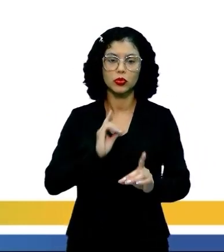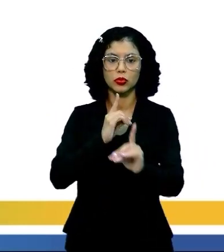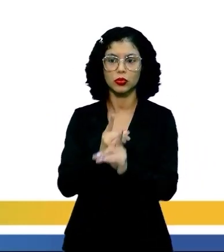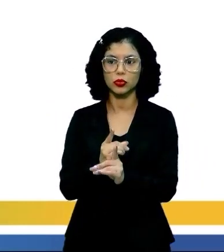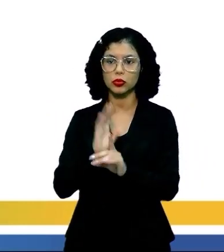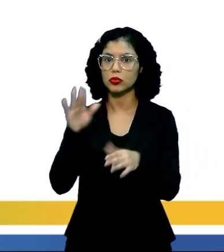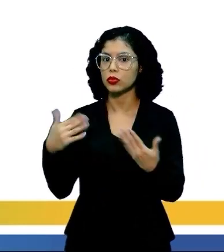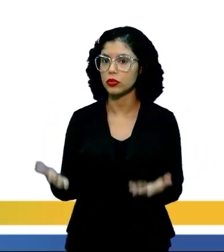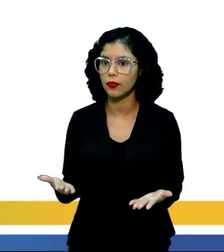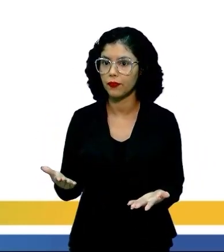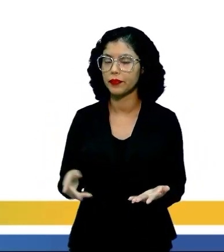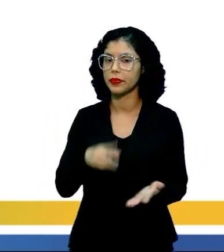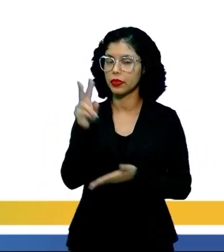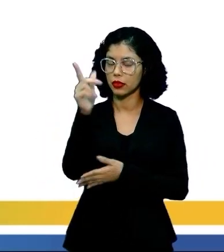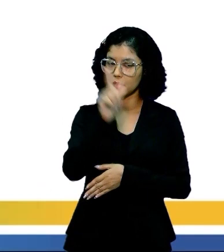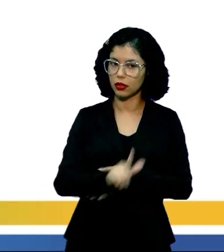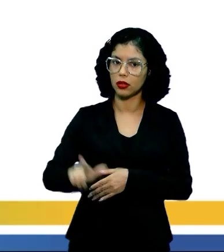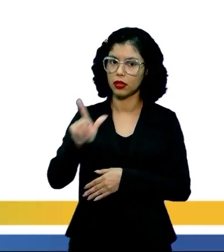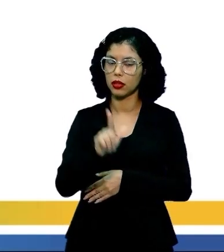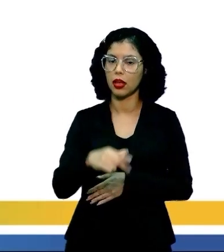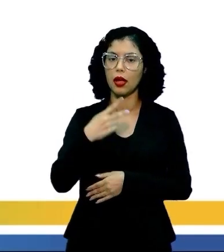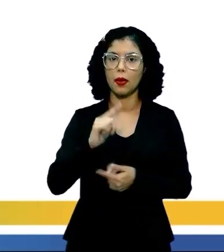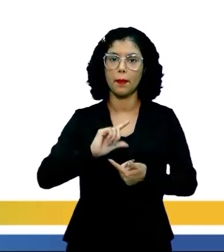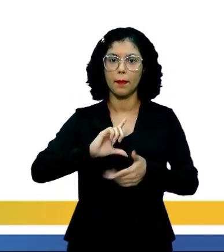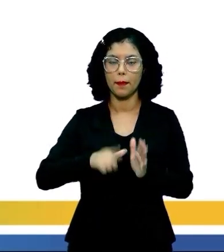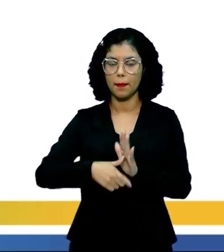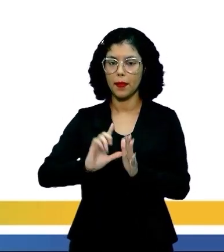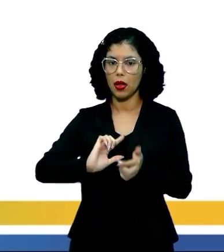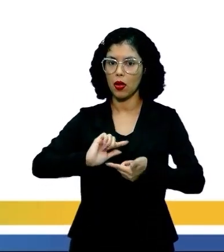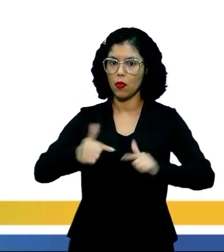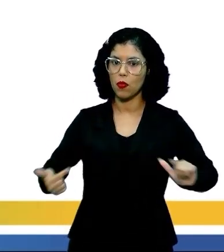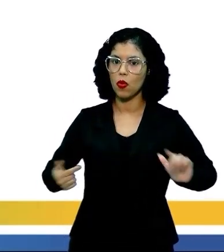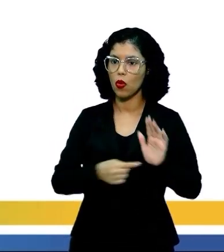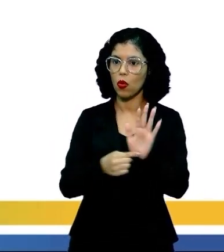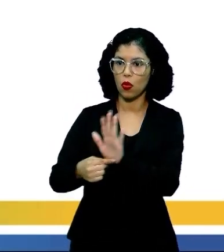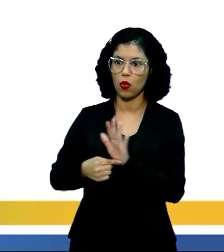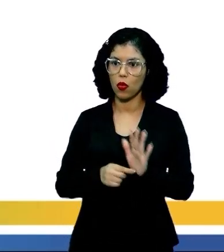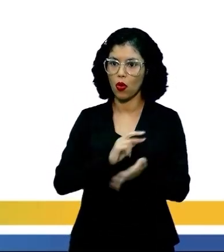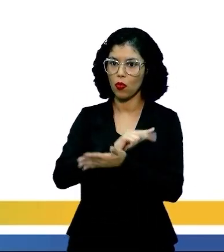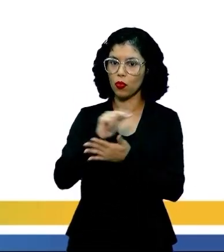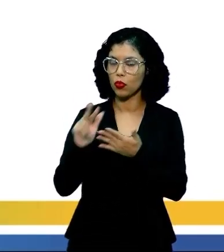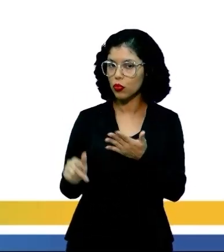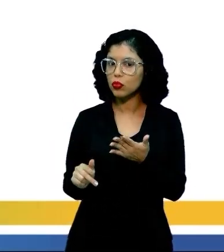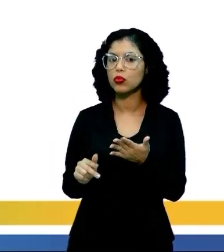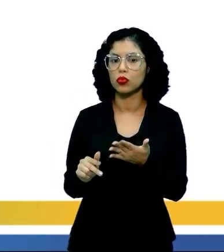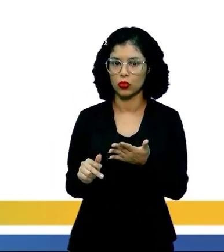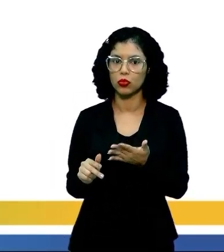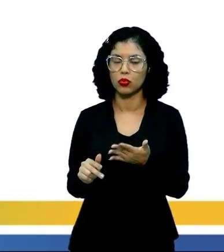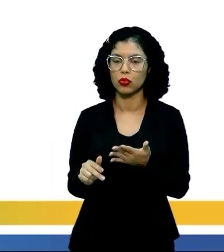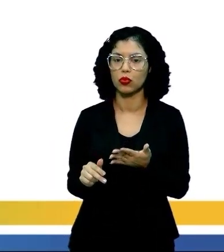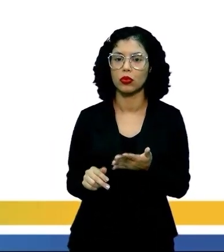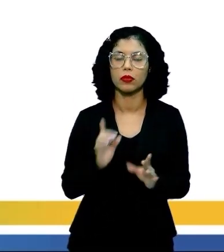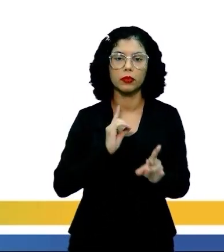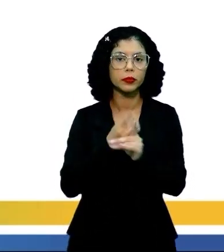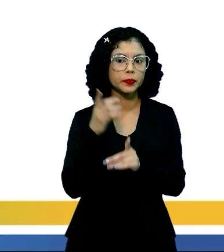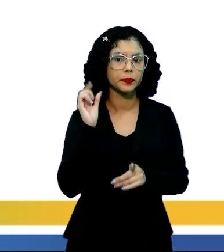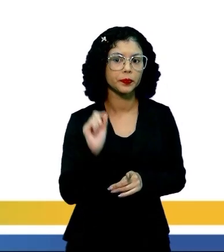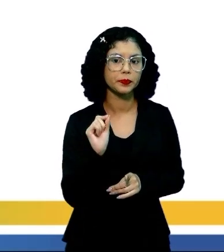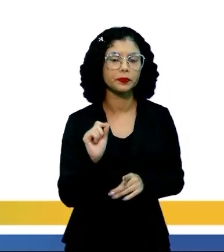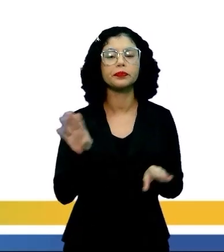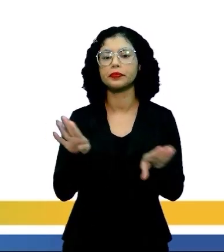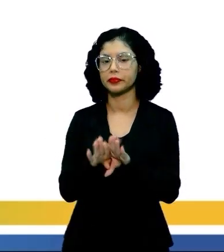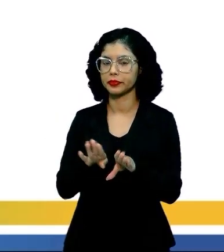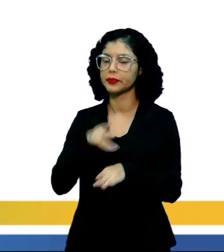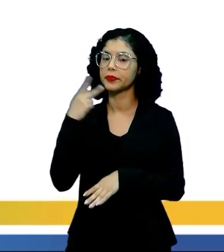o posicionamento? Que a literatura pré-modernista se apresenta com múltiplas tendências. Vai encontrar aí na